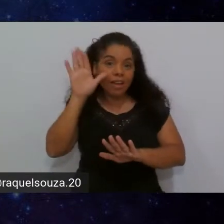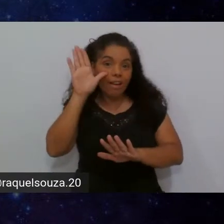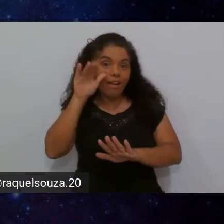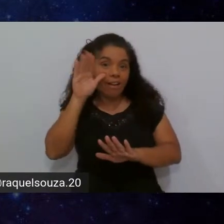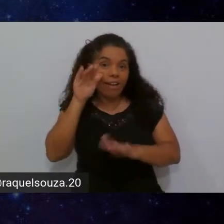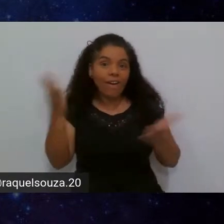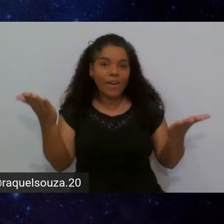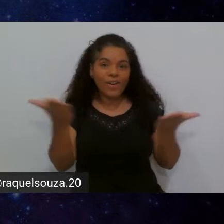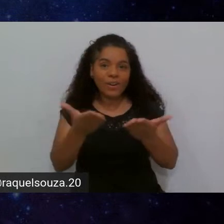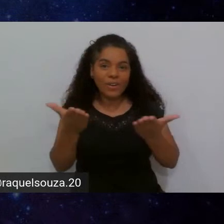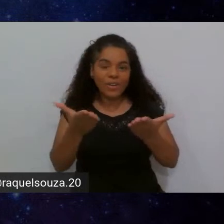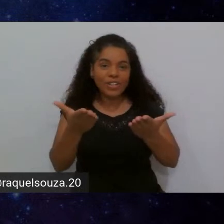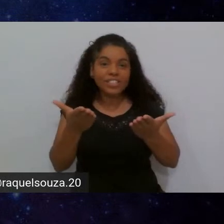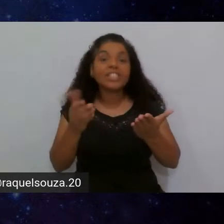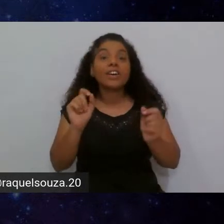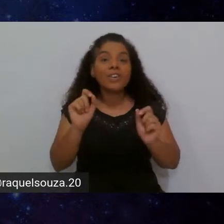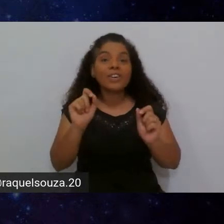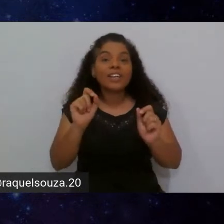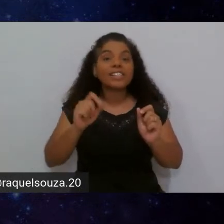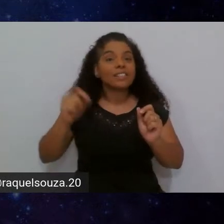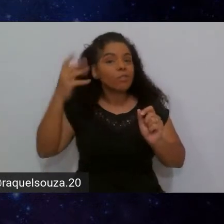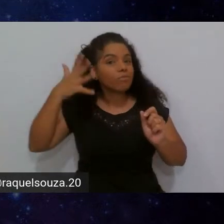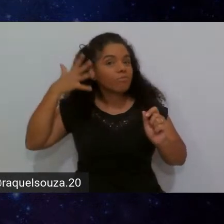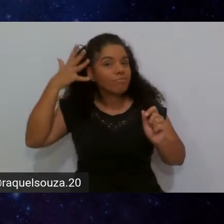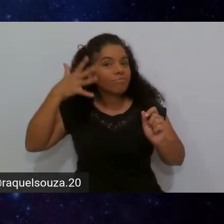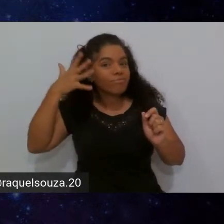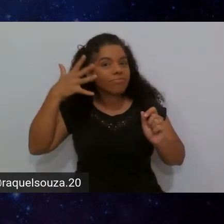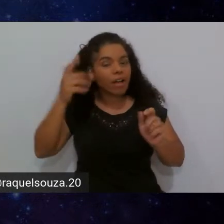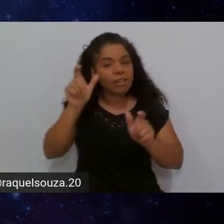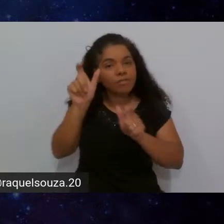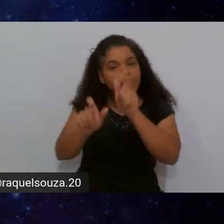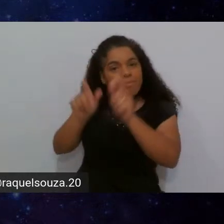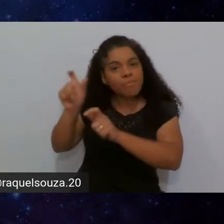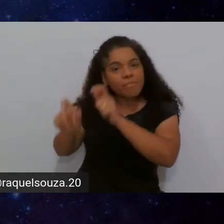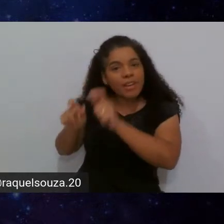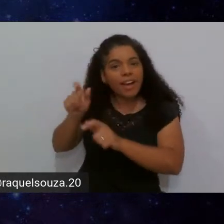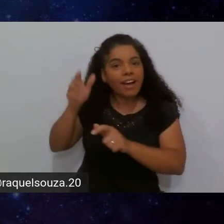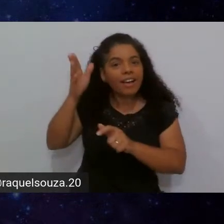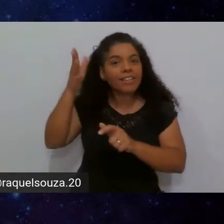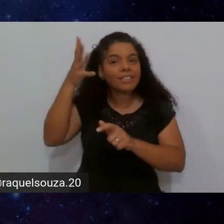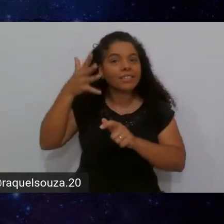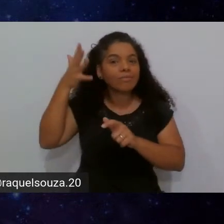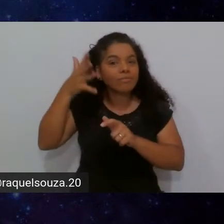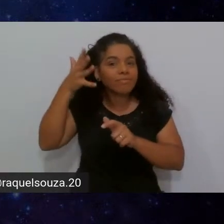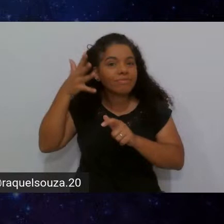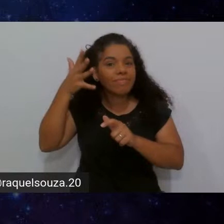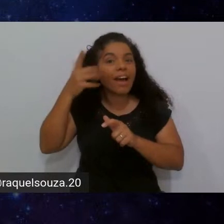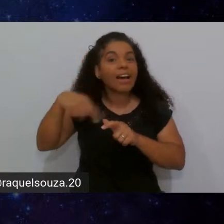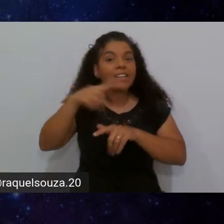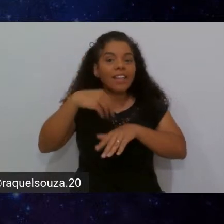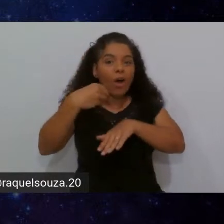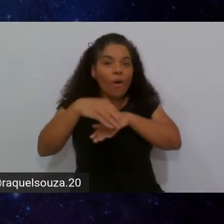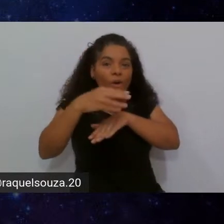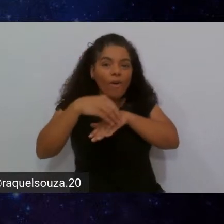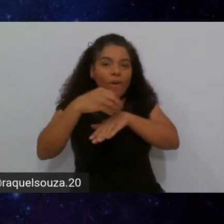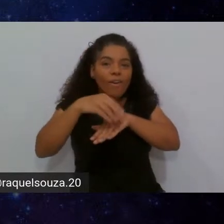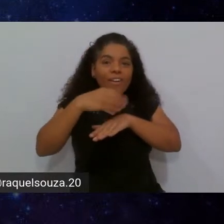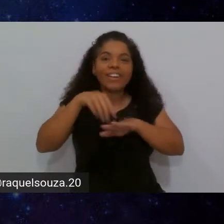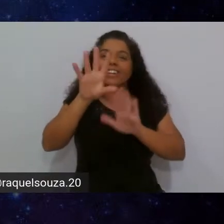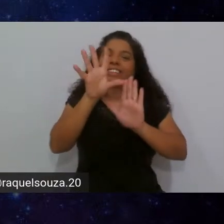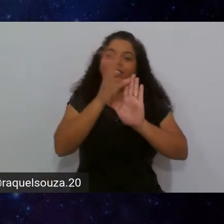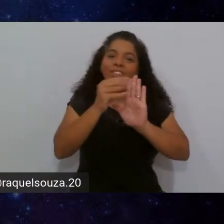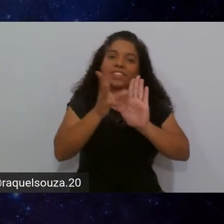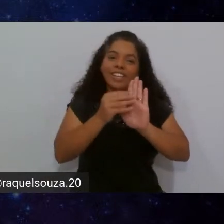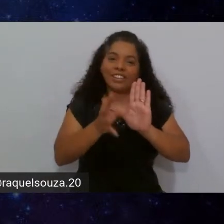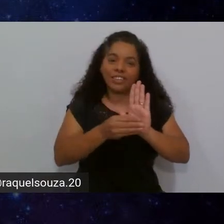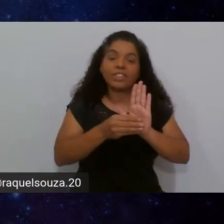hoje, são palestras e palestrantes que estão aqui trazendo para vocês, na verdade, um conteúdo que vai,